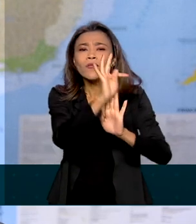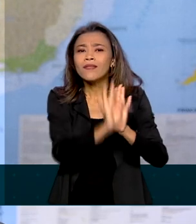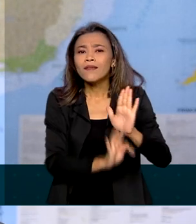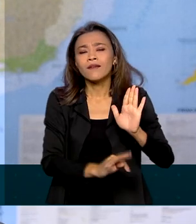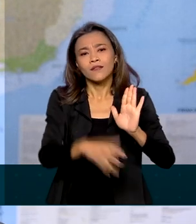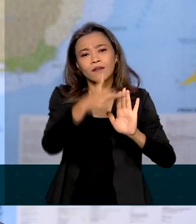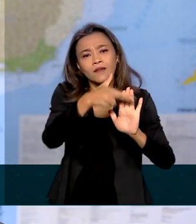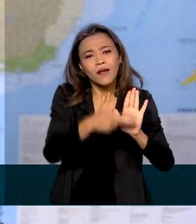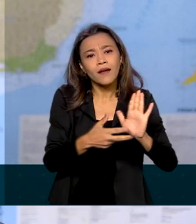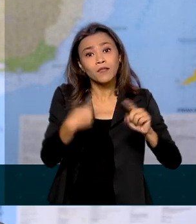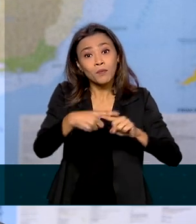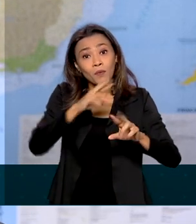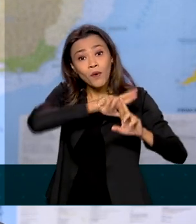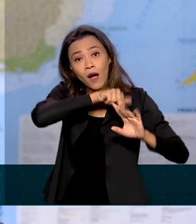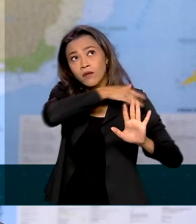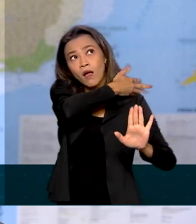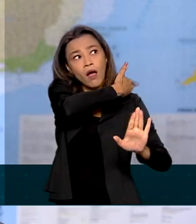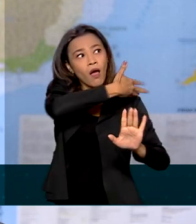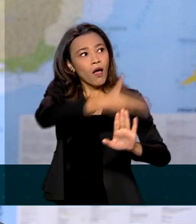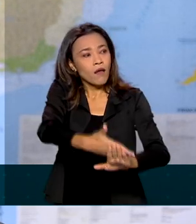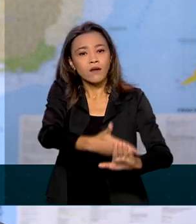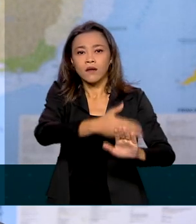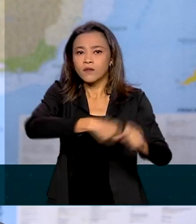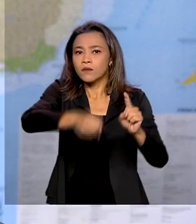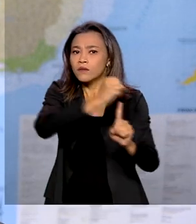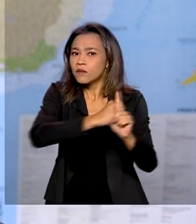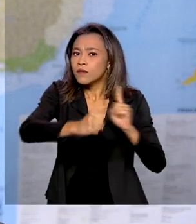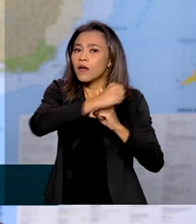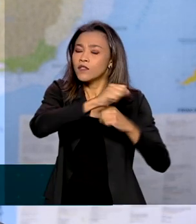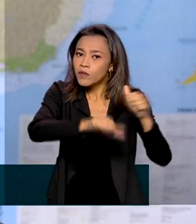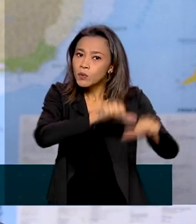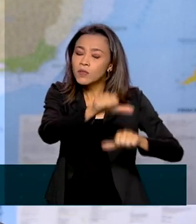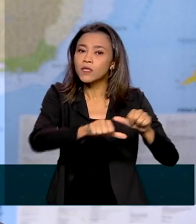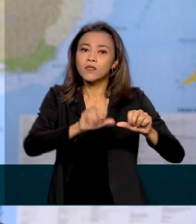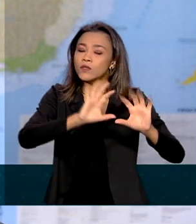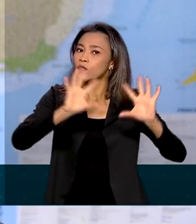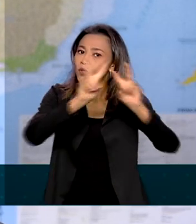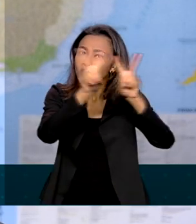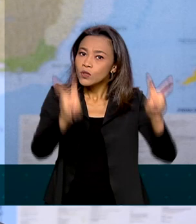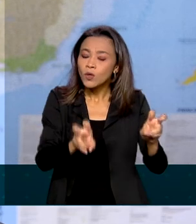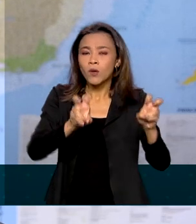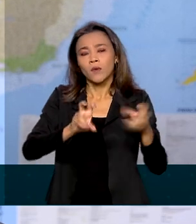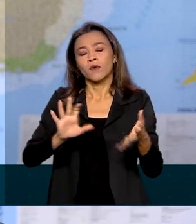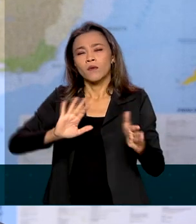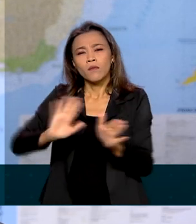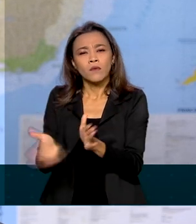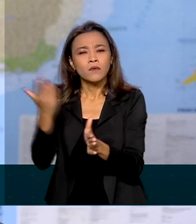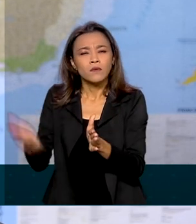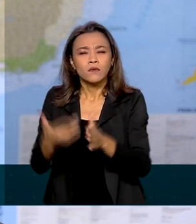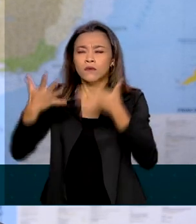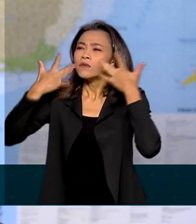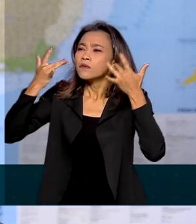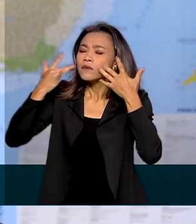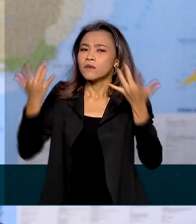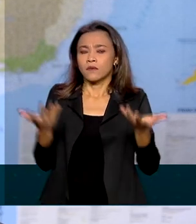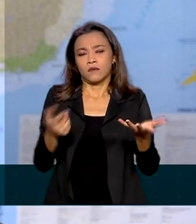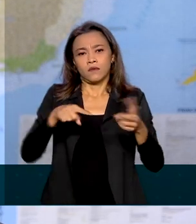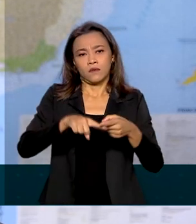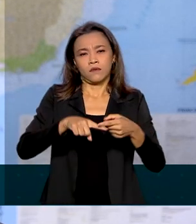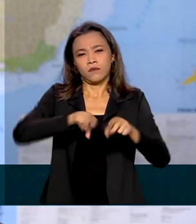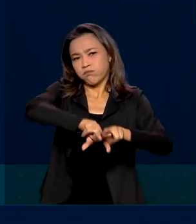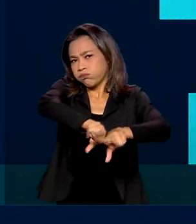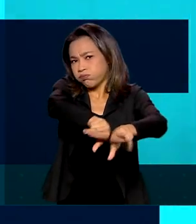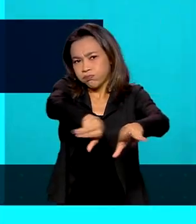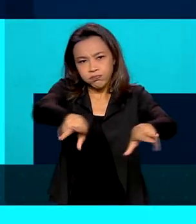sofrendo nos últimos anos, sobretudo no setor do entretenimento, da produção que se faz no mercado de audiovisual no